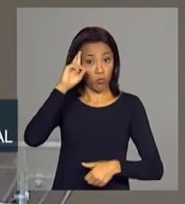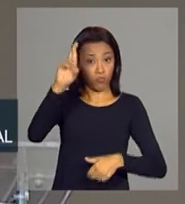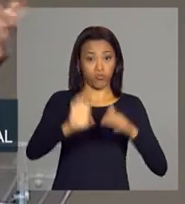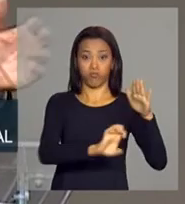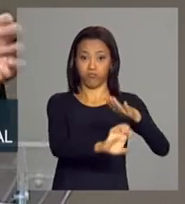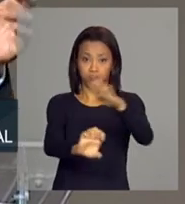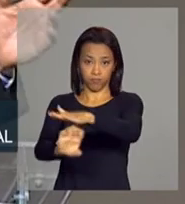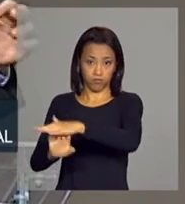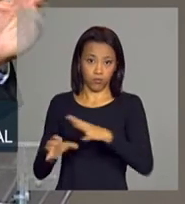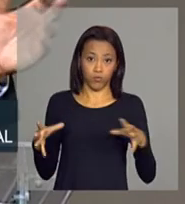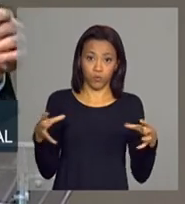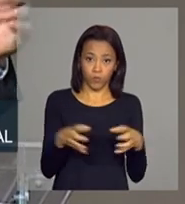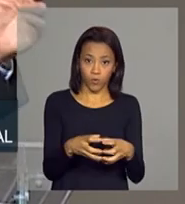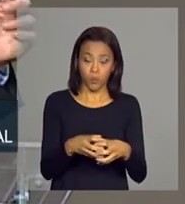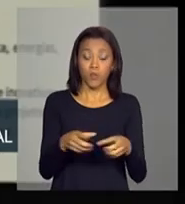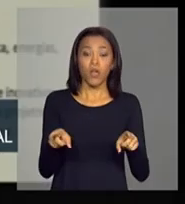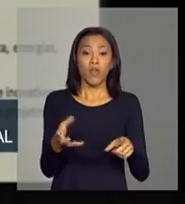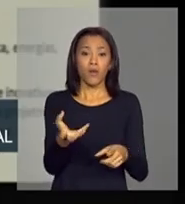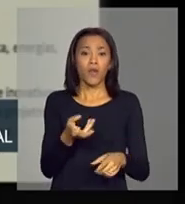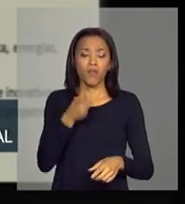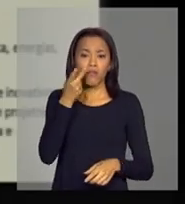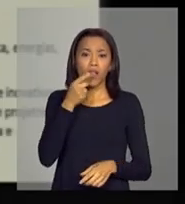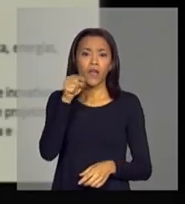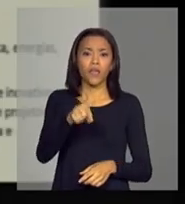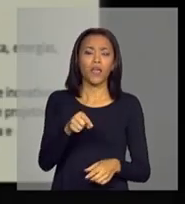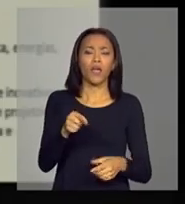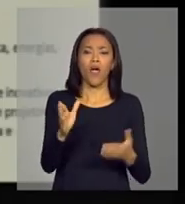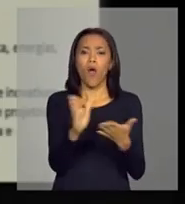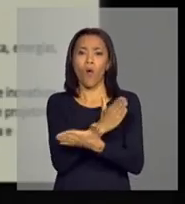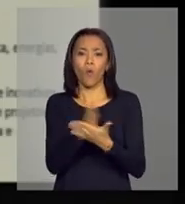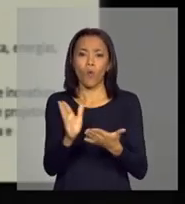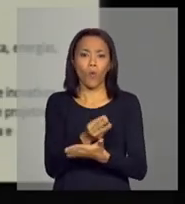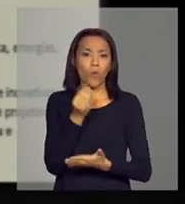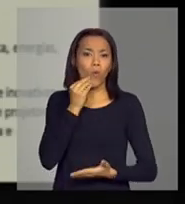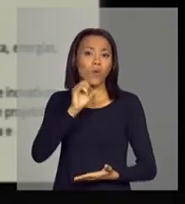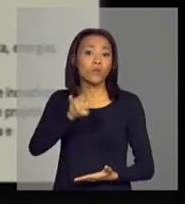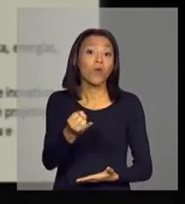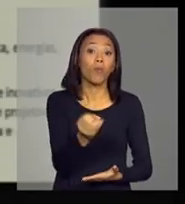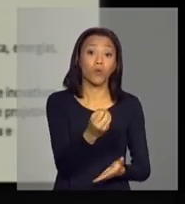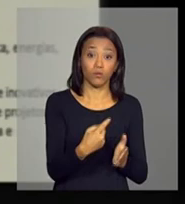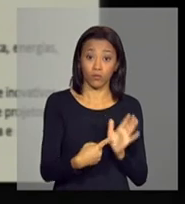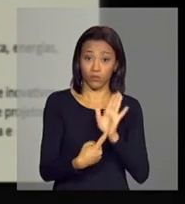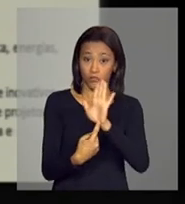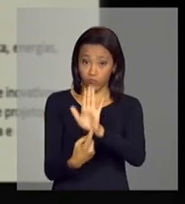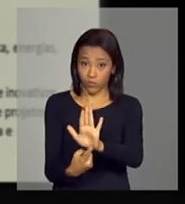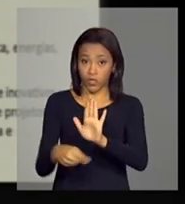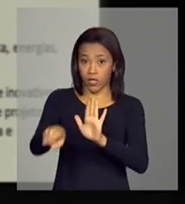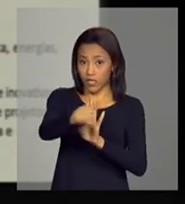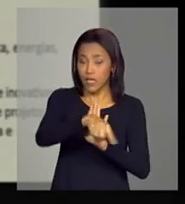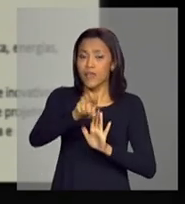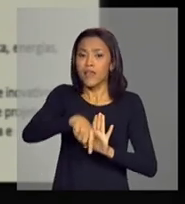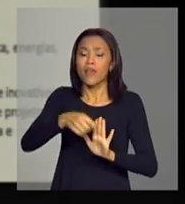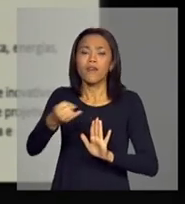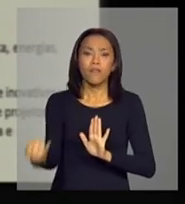Eu quero sublinhar aqui algumas óbvias oportunidades que são motores